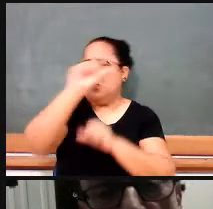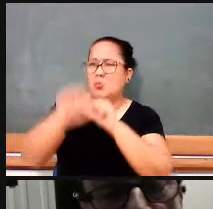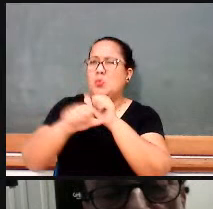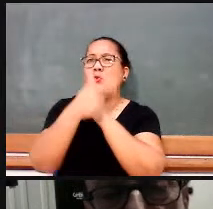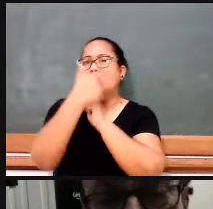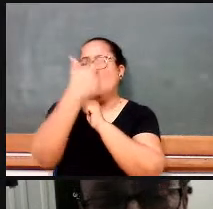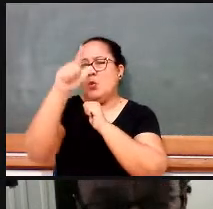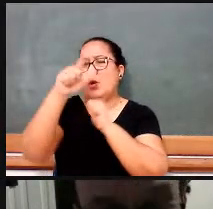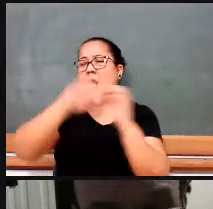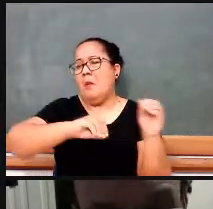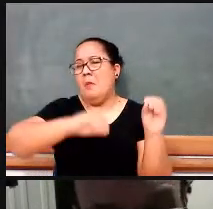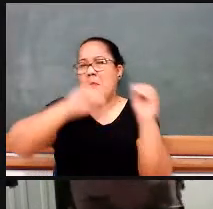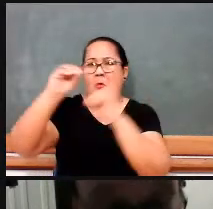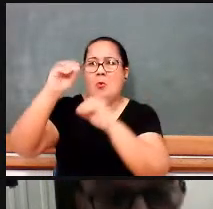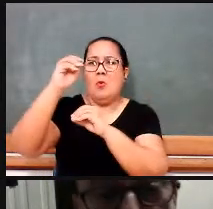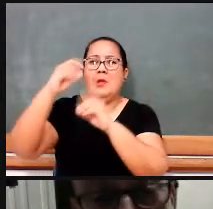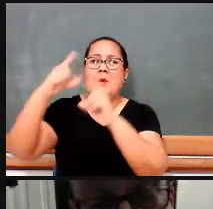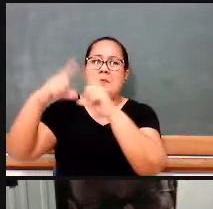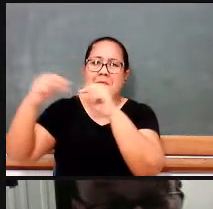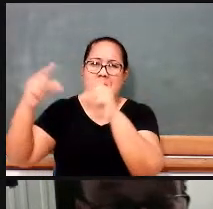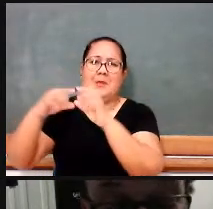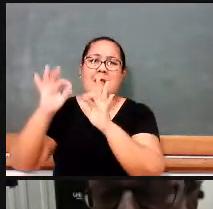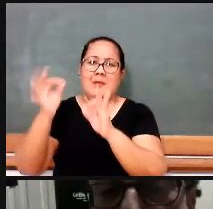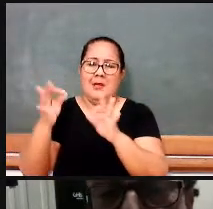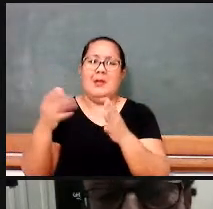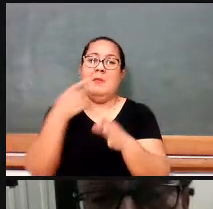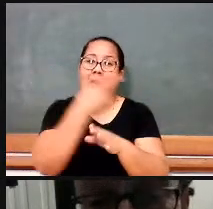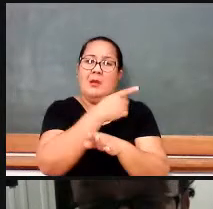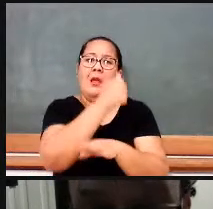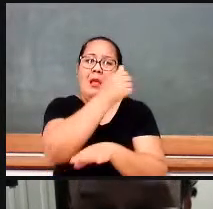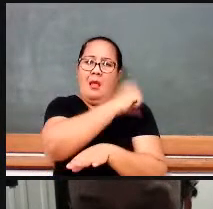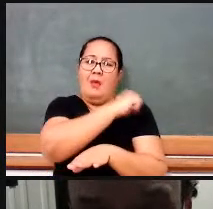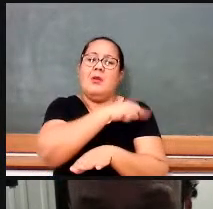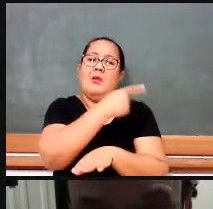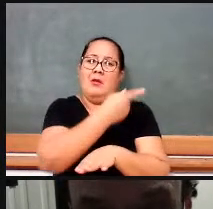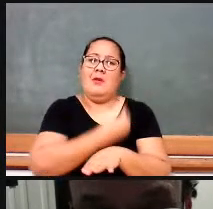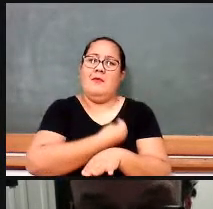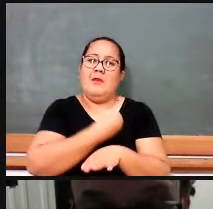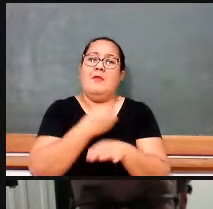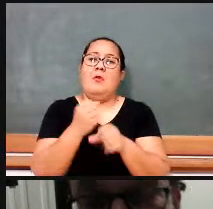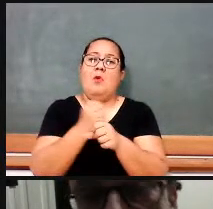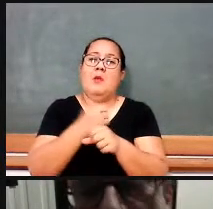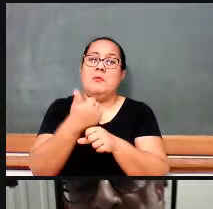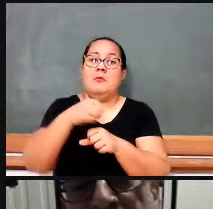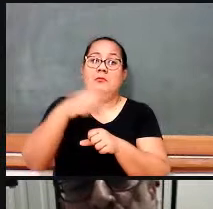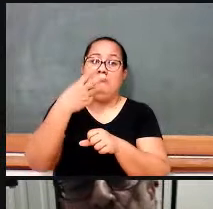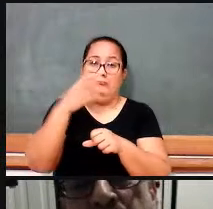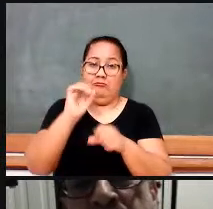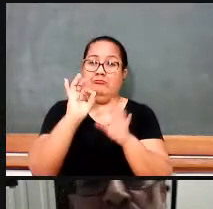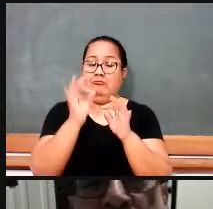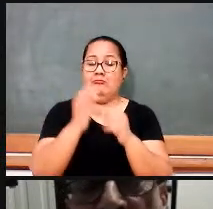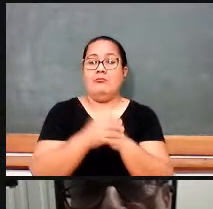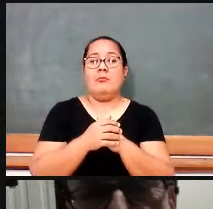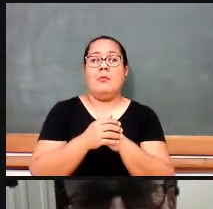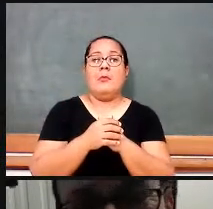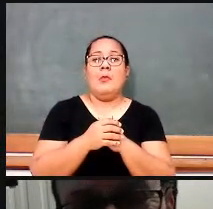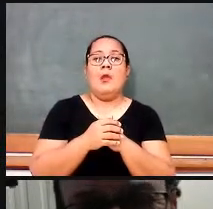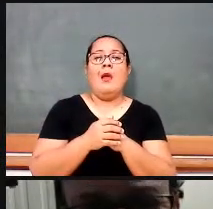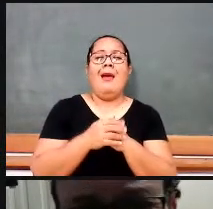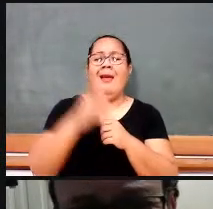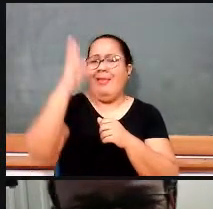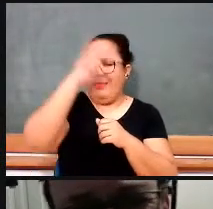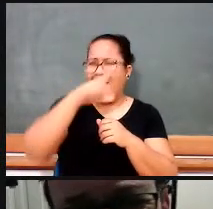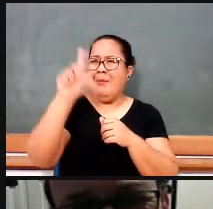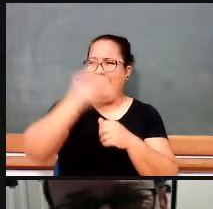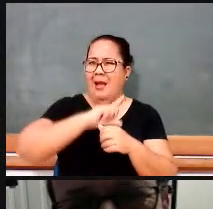com a inauguração de Brasília. Mas aí estamos no Rio de Janeiro, capital do Brasil, anos 30. da Aquela política do café com leite